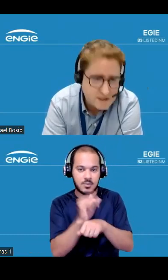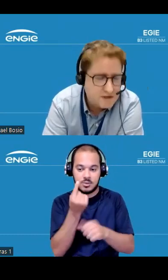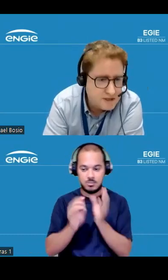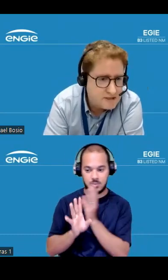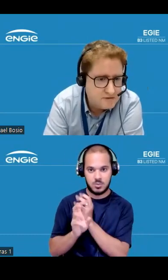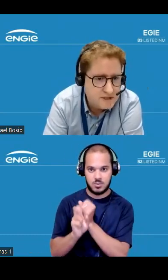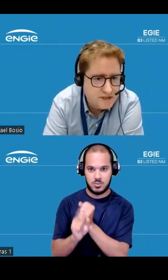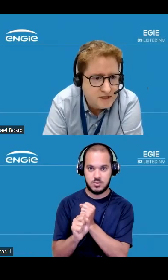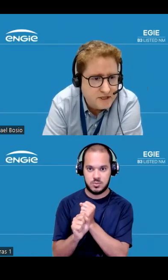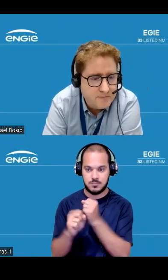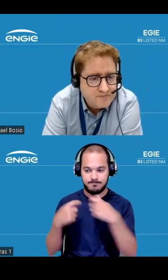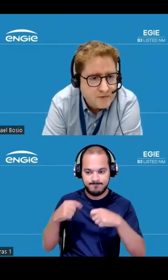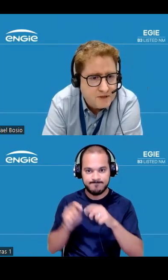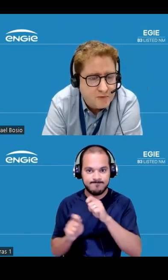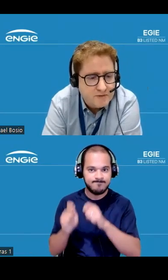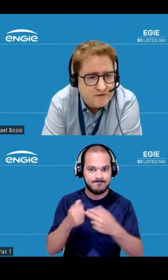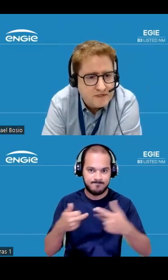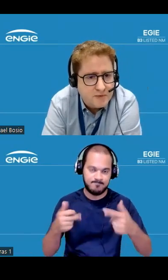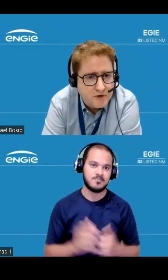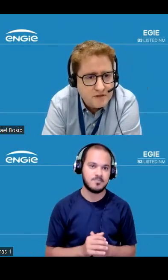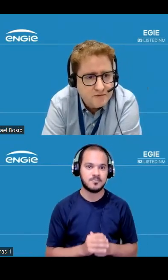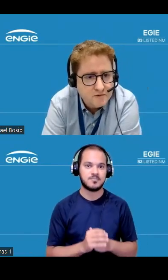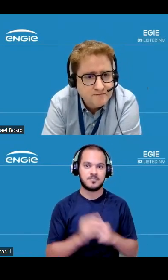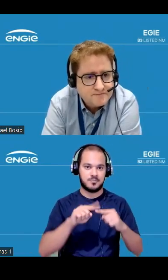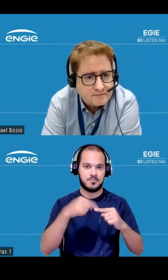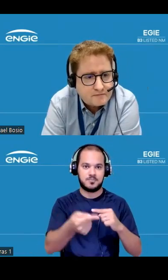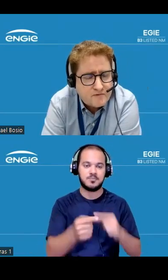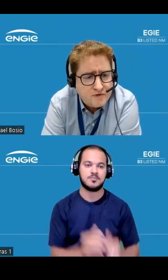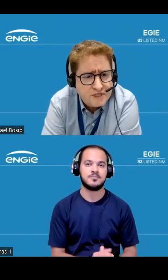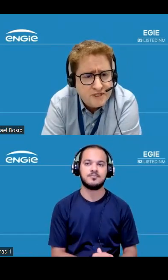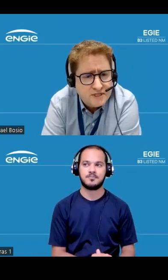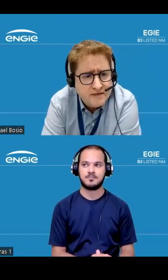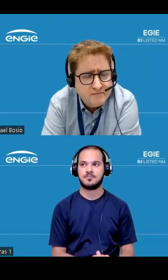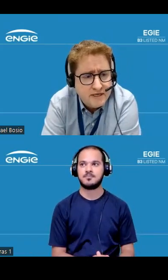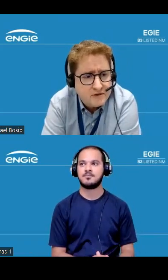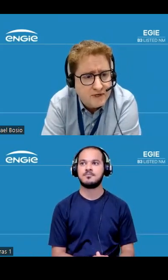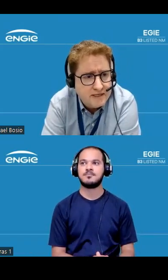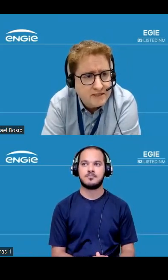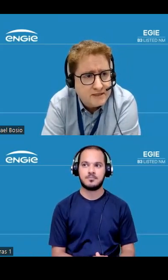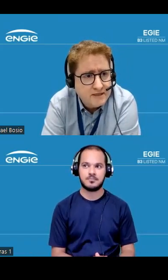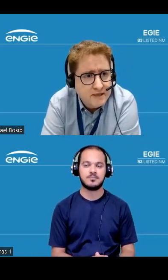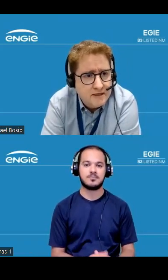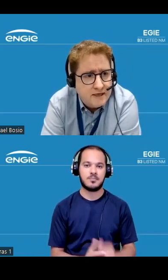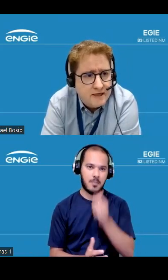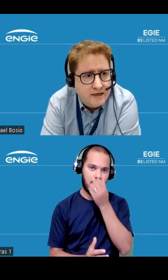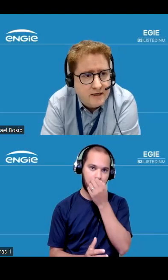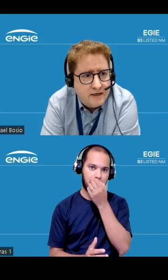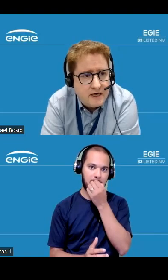do segmento de geração de energia podemos avançar para o próximo quando a gente também atualiza